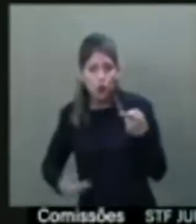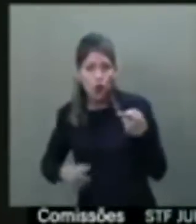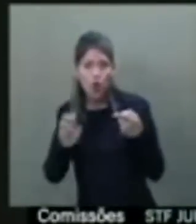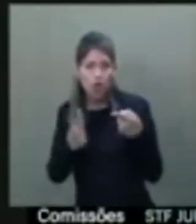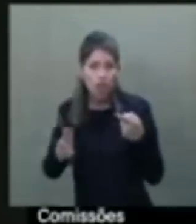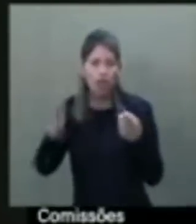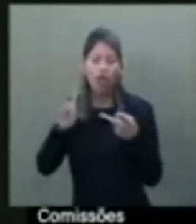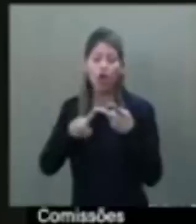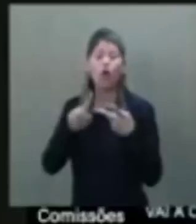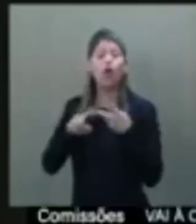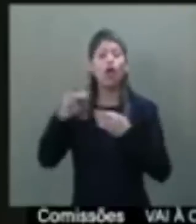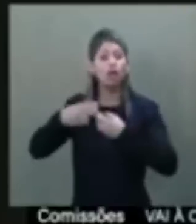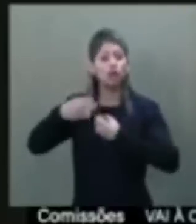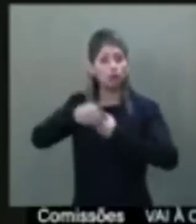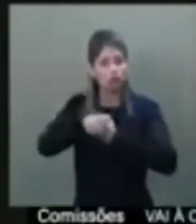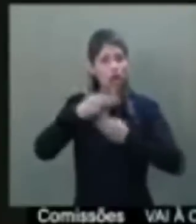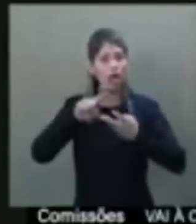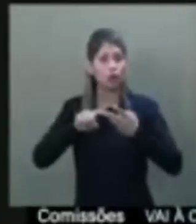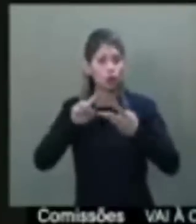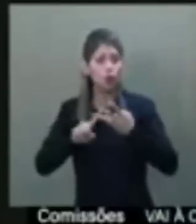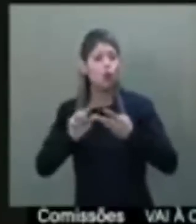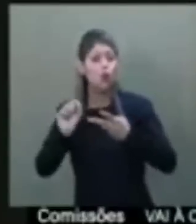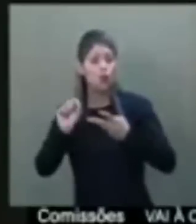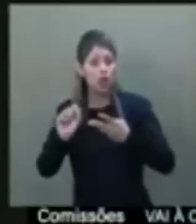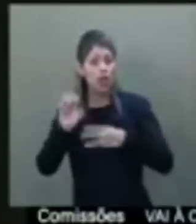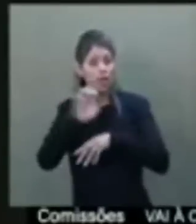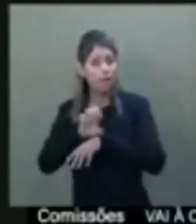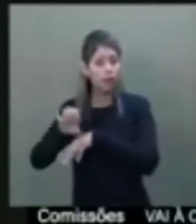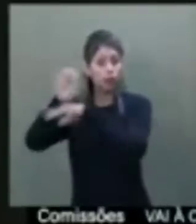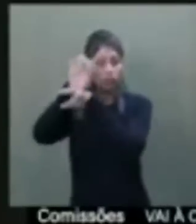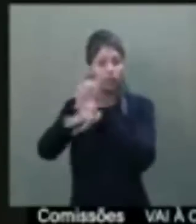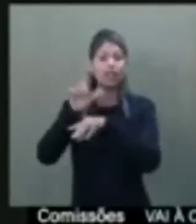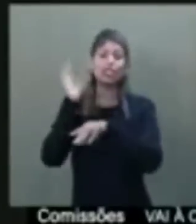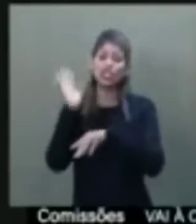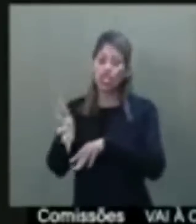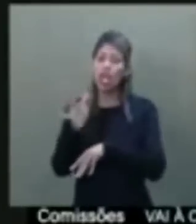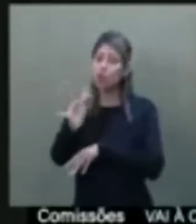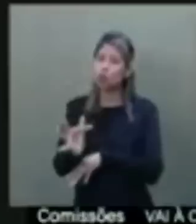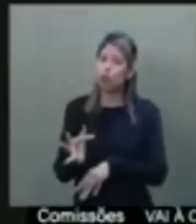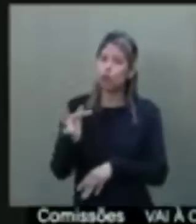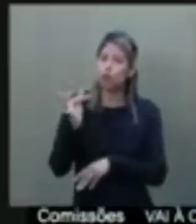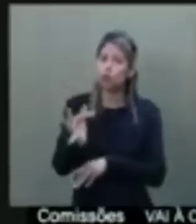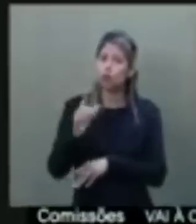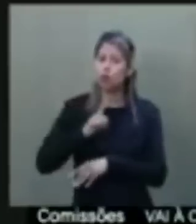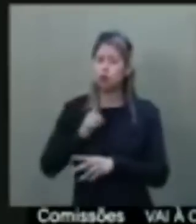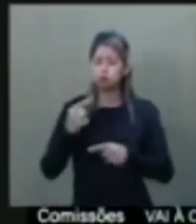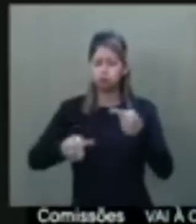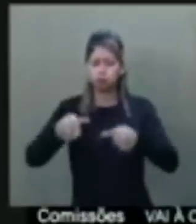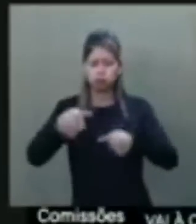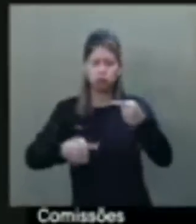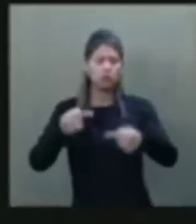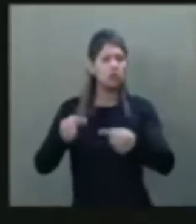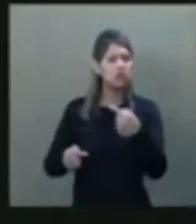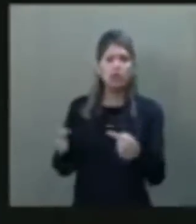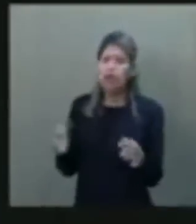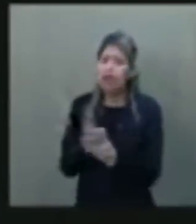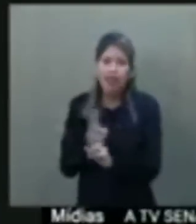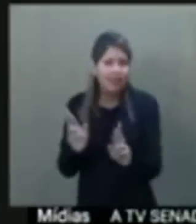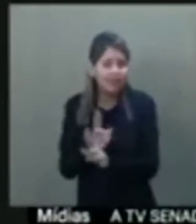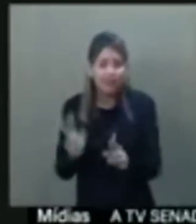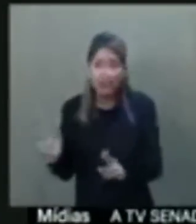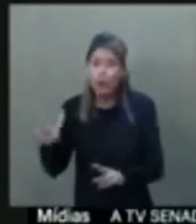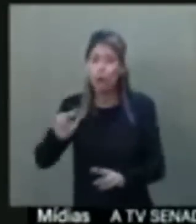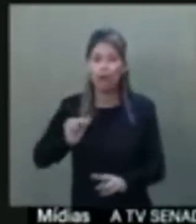Nada impede que, no futuro, se debata sobre os hospitais privados, mas a relação entre o